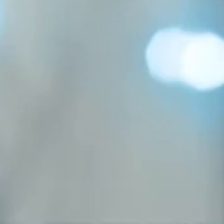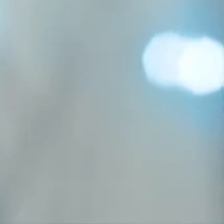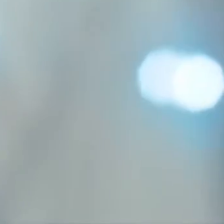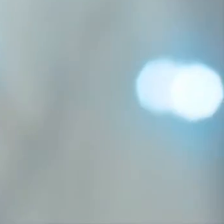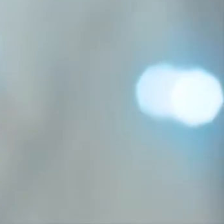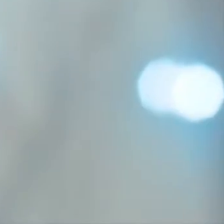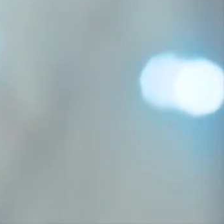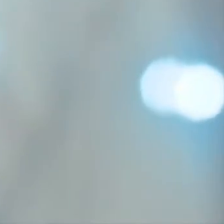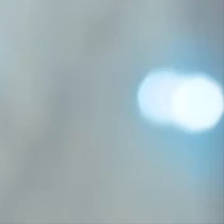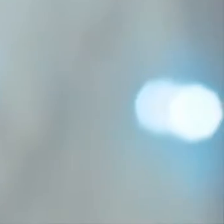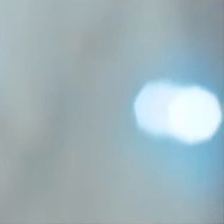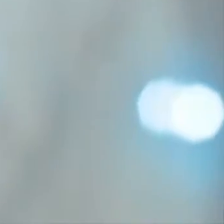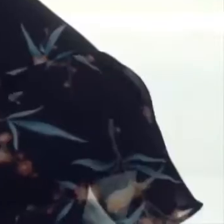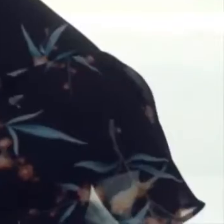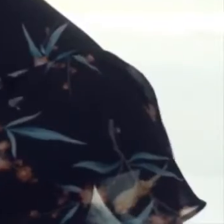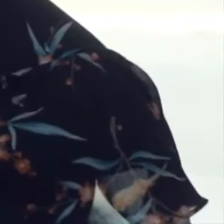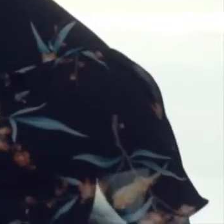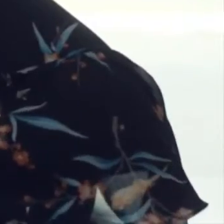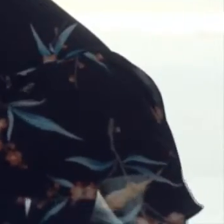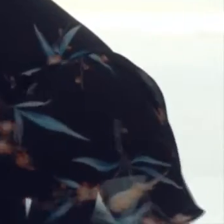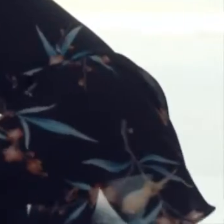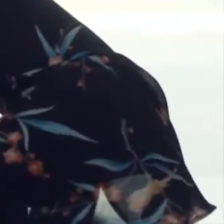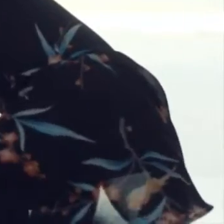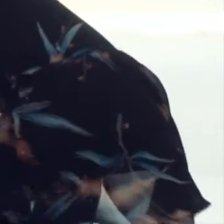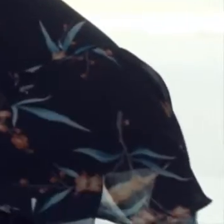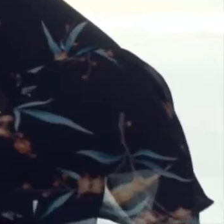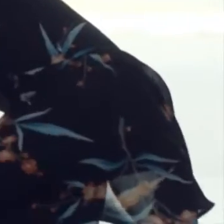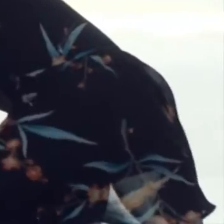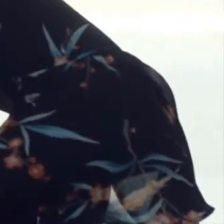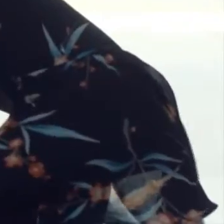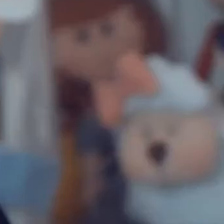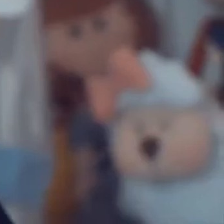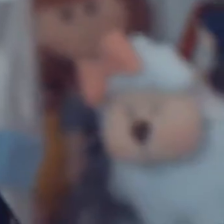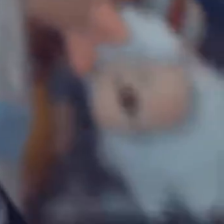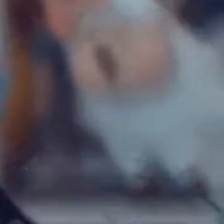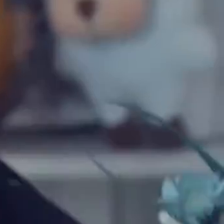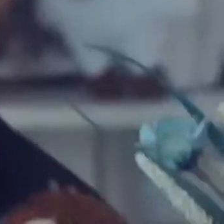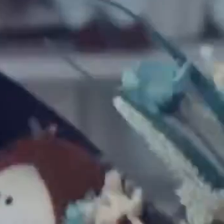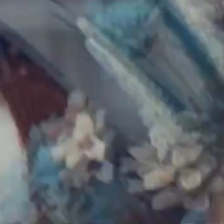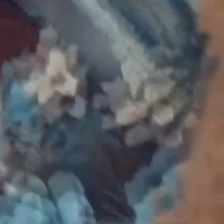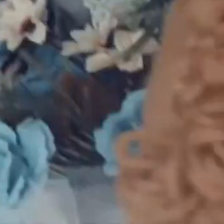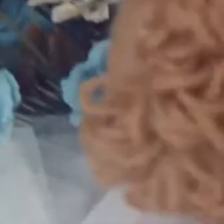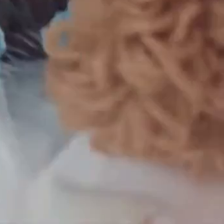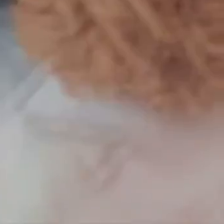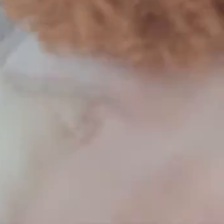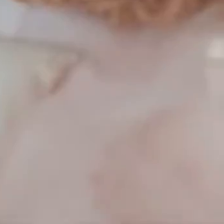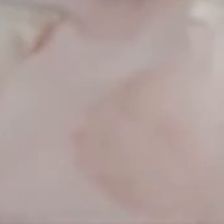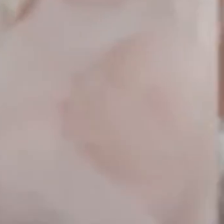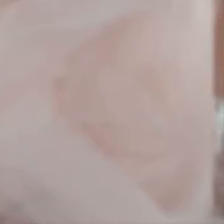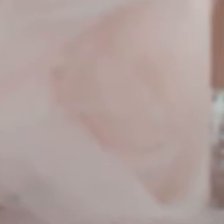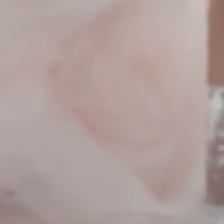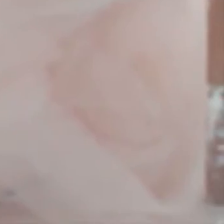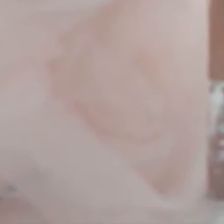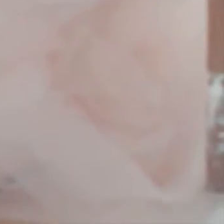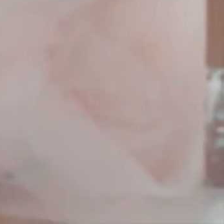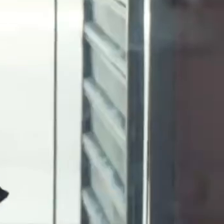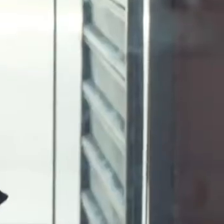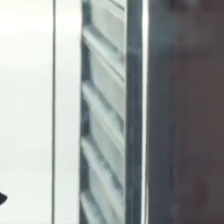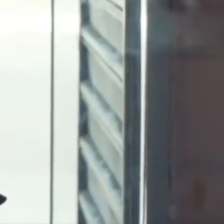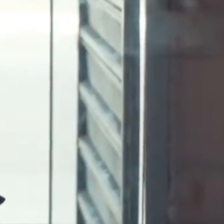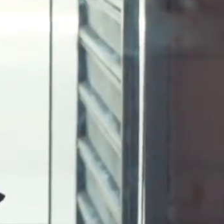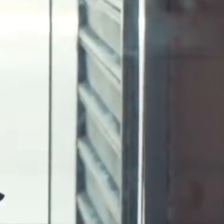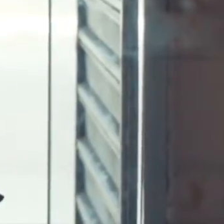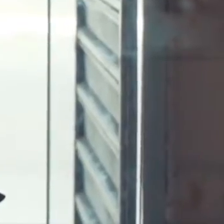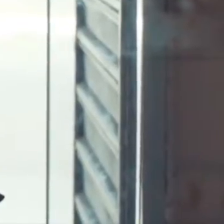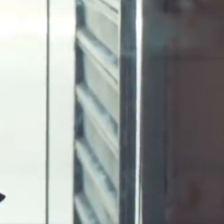cursos e peguei o meu jeitinho. E hoje eu faço as minhas bonecas do meu jeito com a minha cara. Acho que estou no caminho certo.